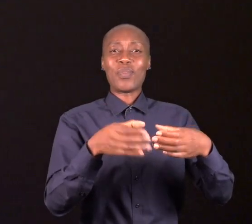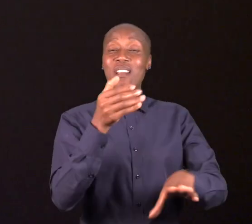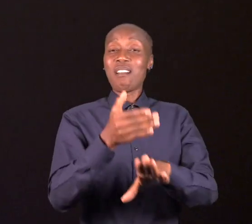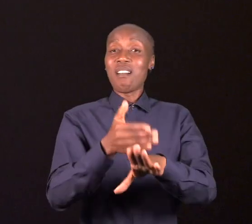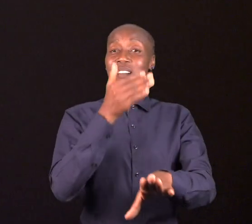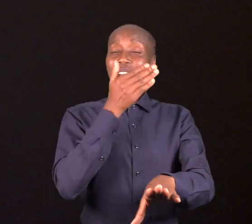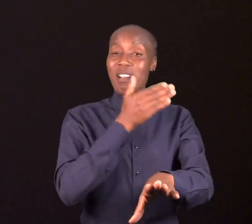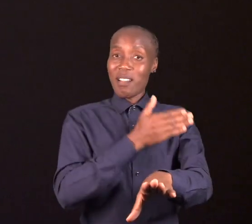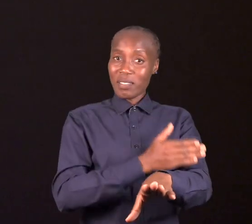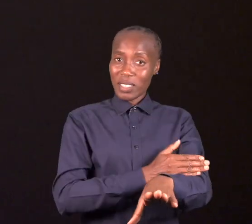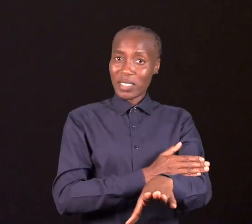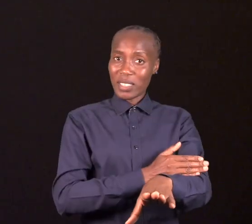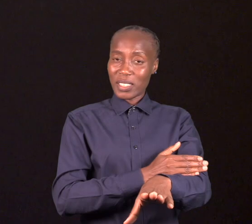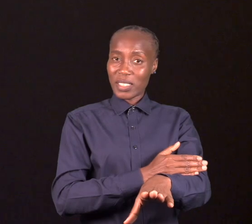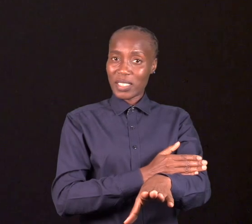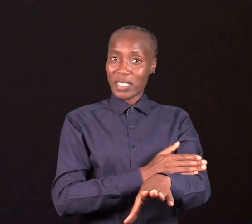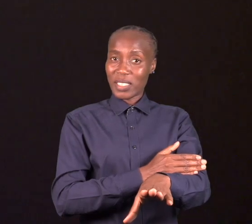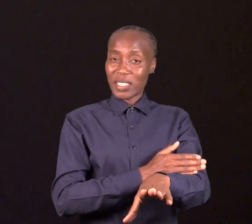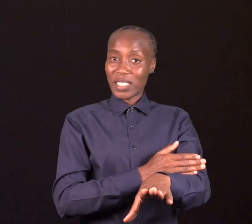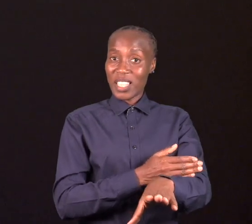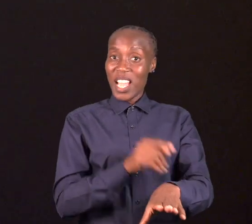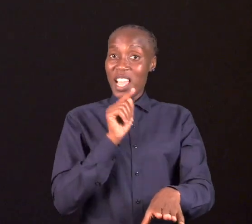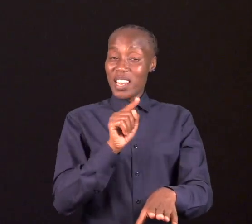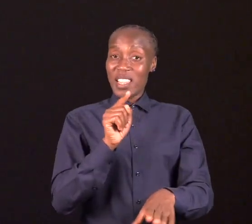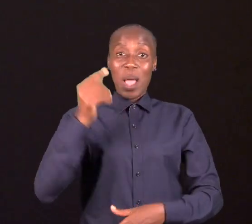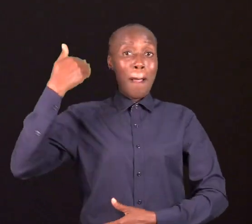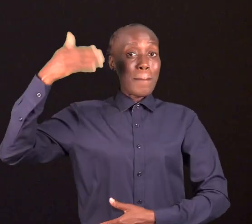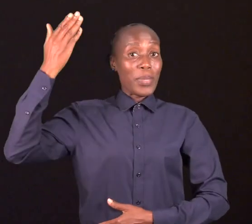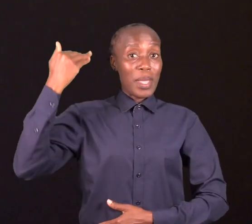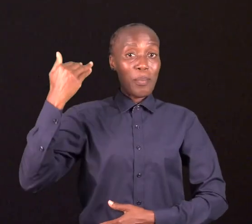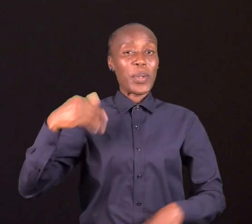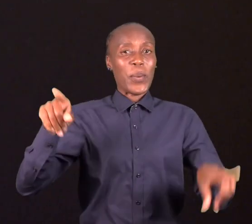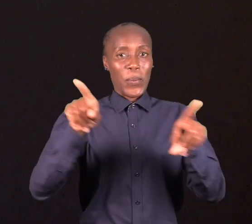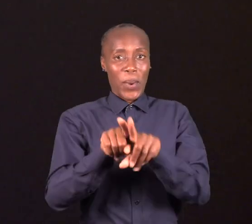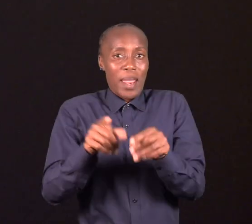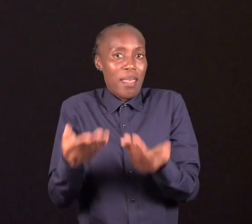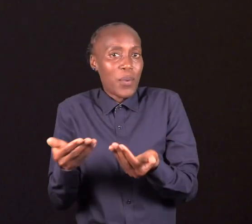Naquela época, não era diferente com o que vemos hoje no nosso dia a dia.